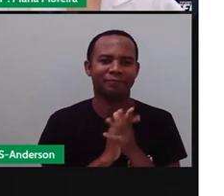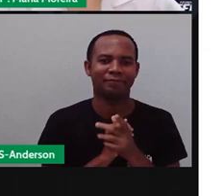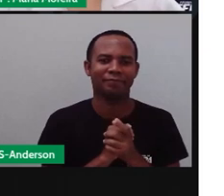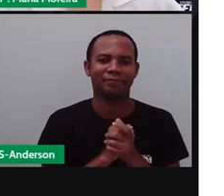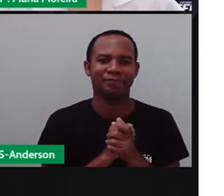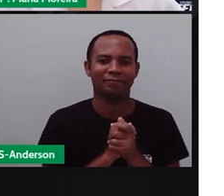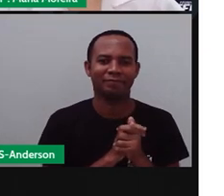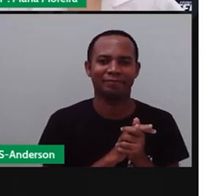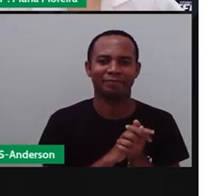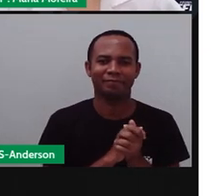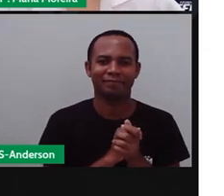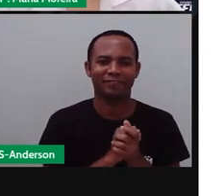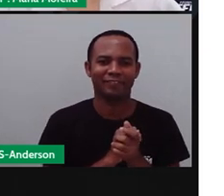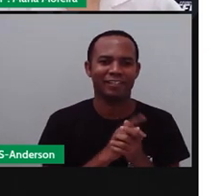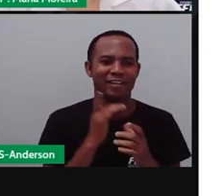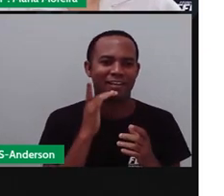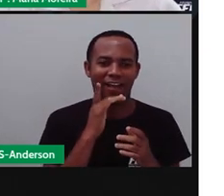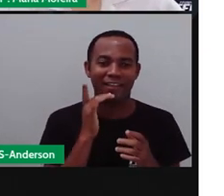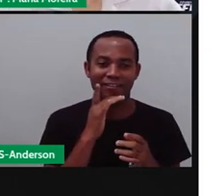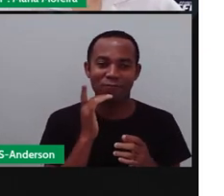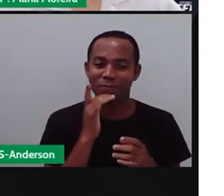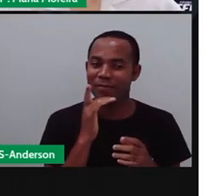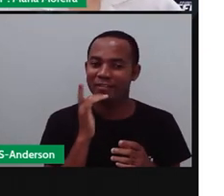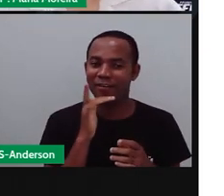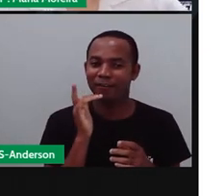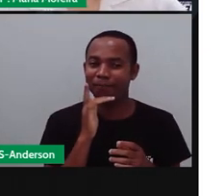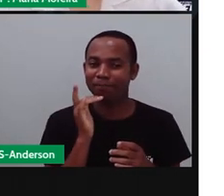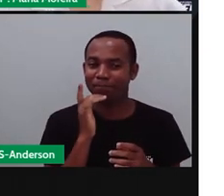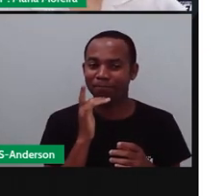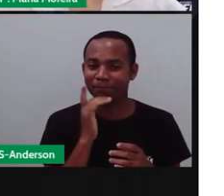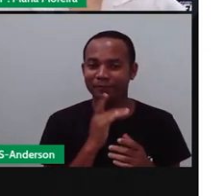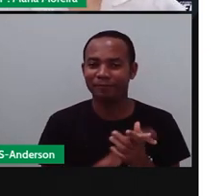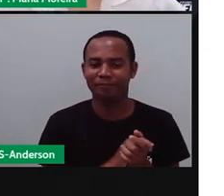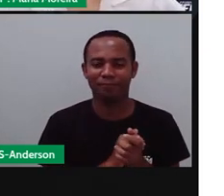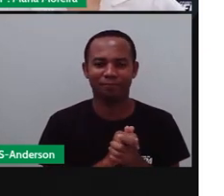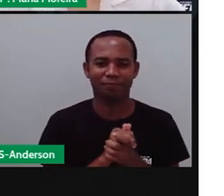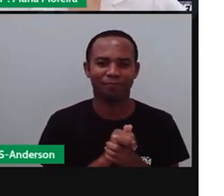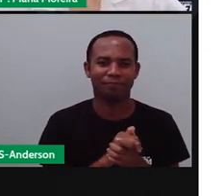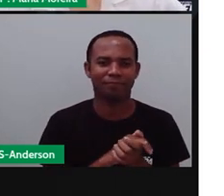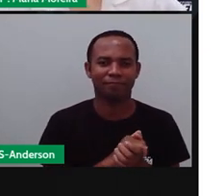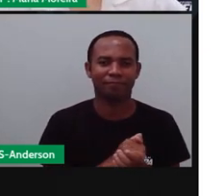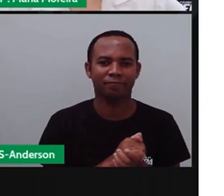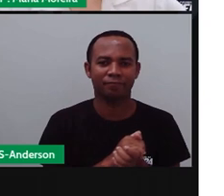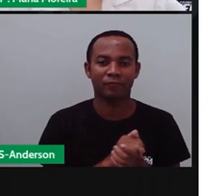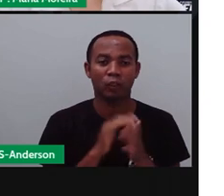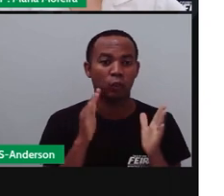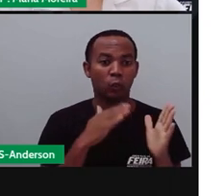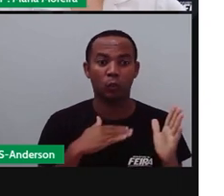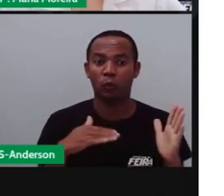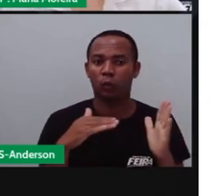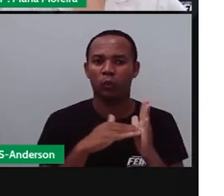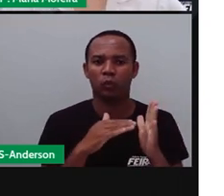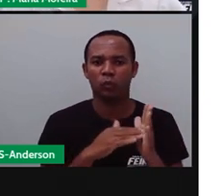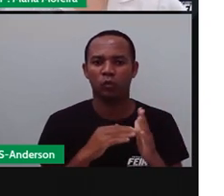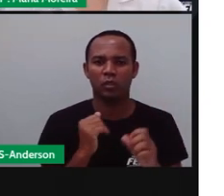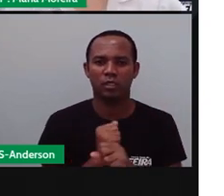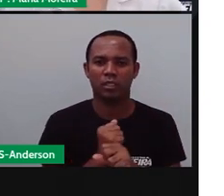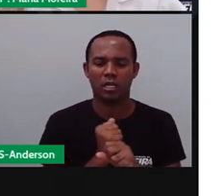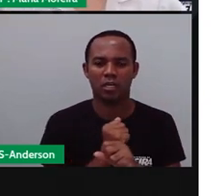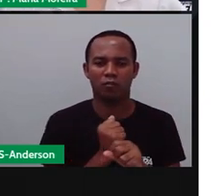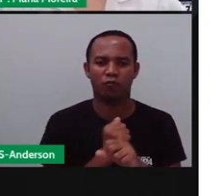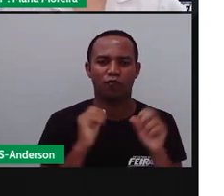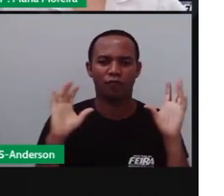Aí, ó, tá vendo? Depois disse que a Proc só pensa em comer. tá aqui, ah, e a degustação? Ah! Todos os anos, a festa